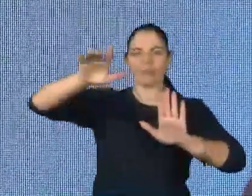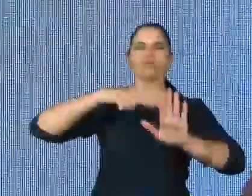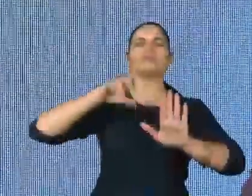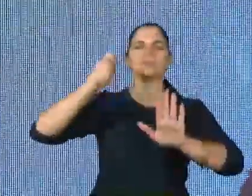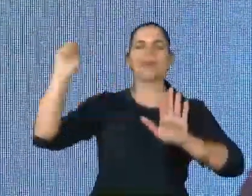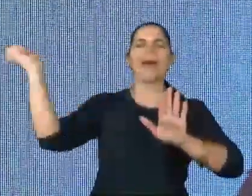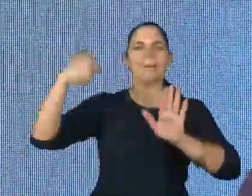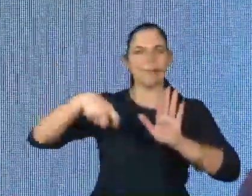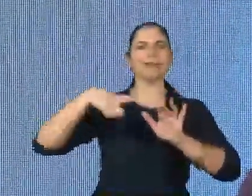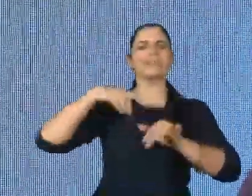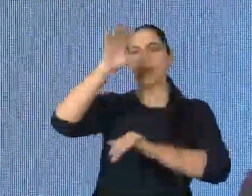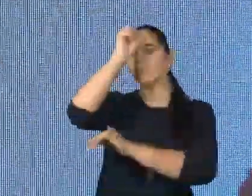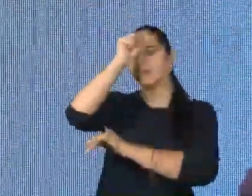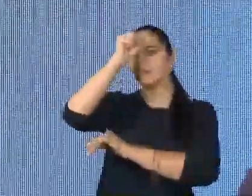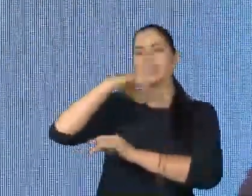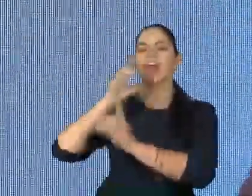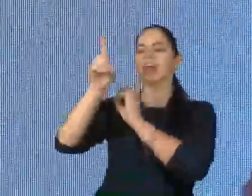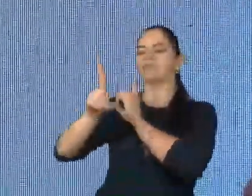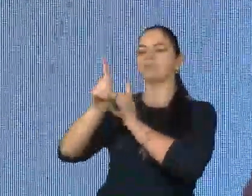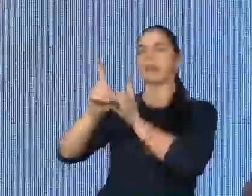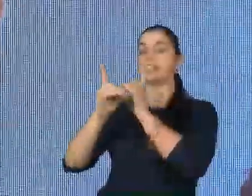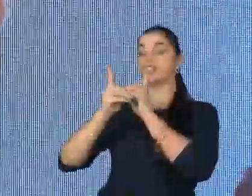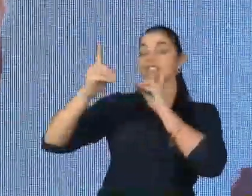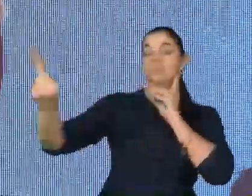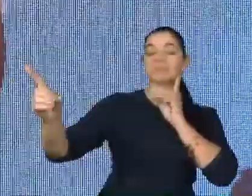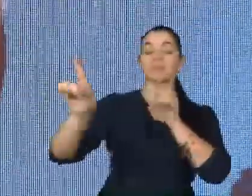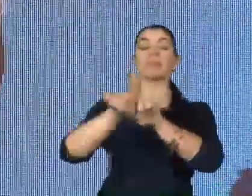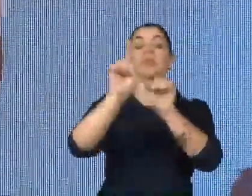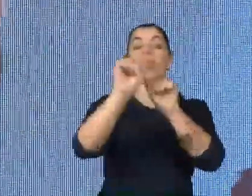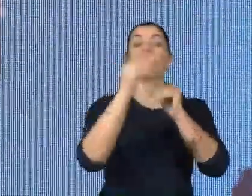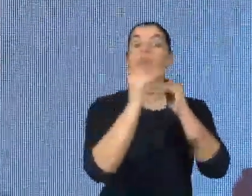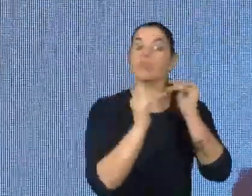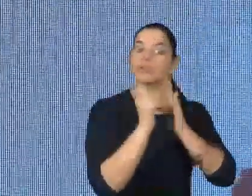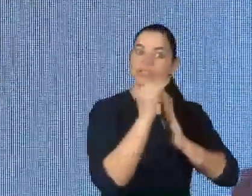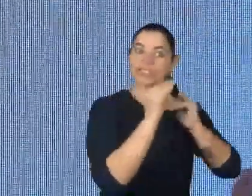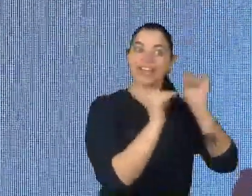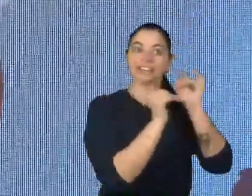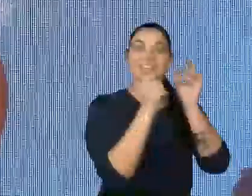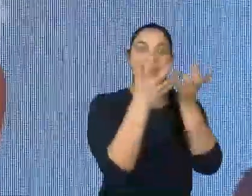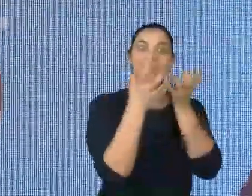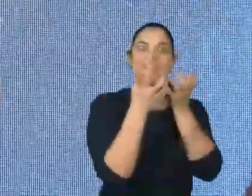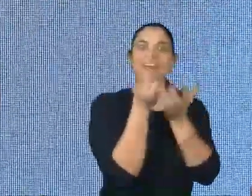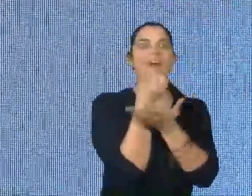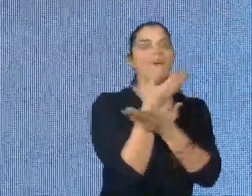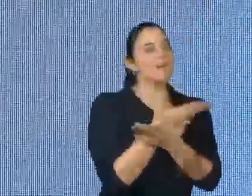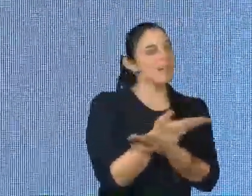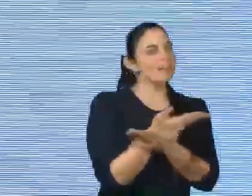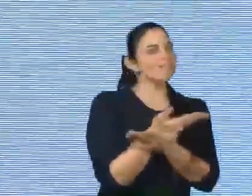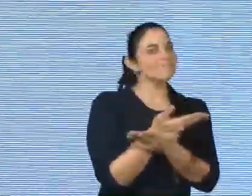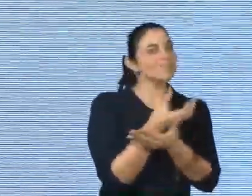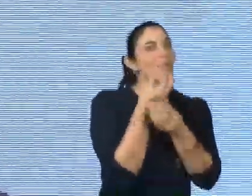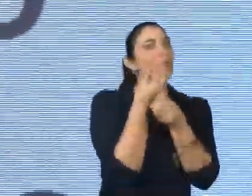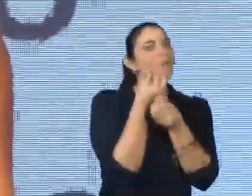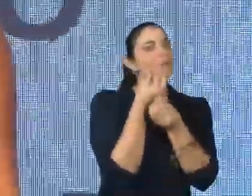sim, de aprender remotamente. Nesse processo, eu queria contar para vocês como é que nós